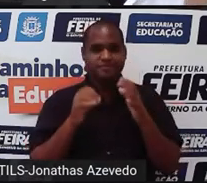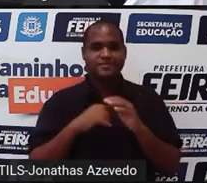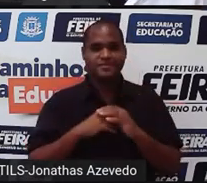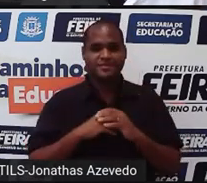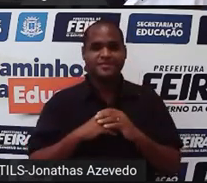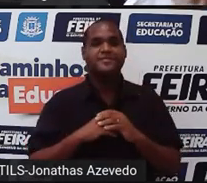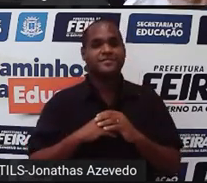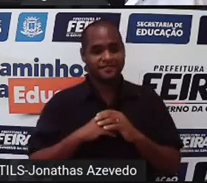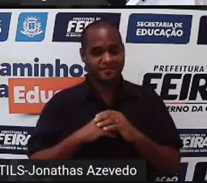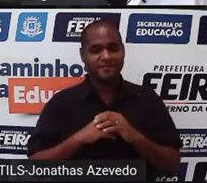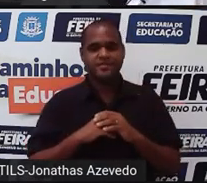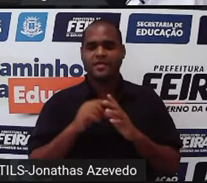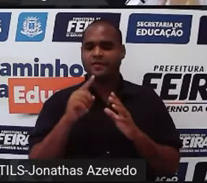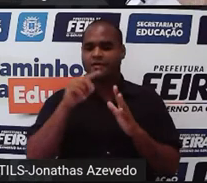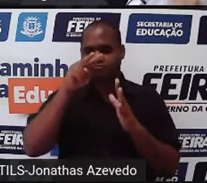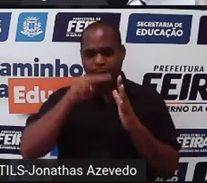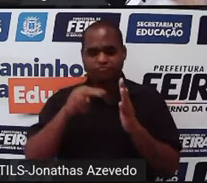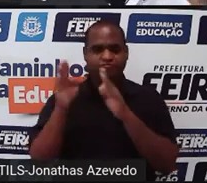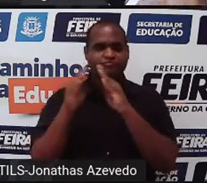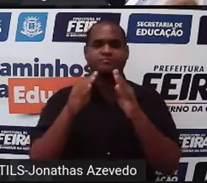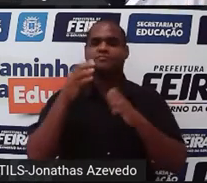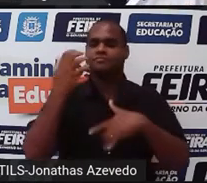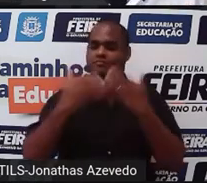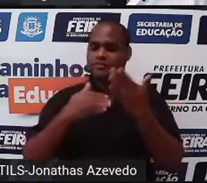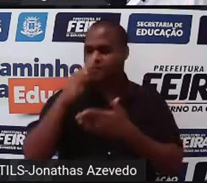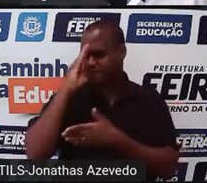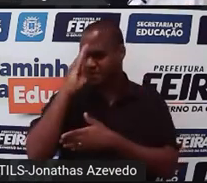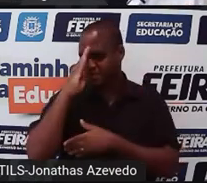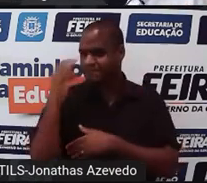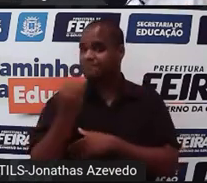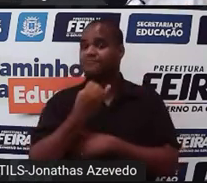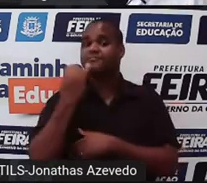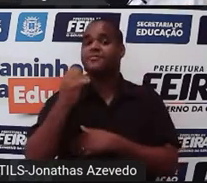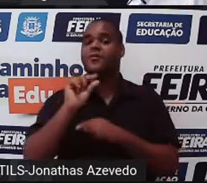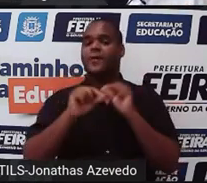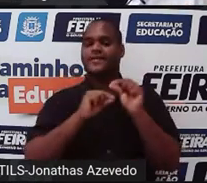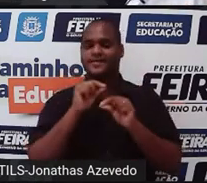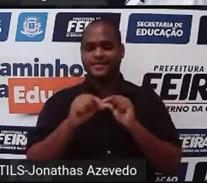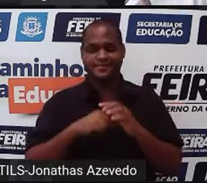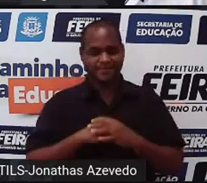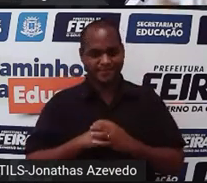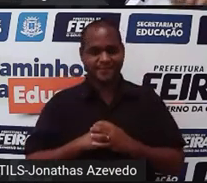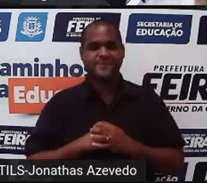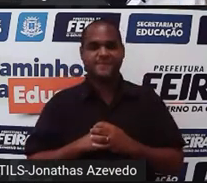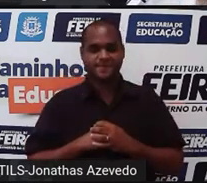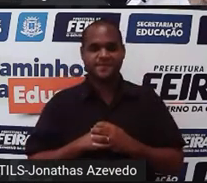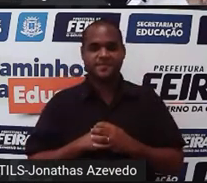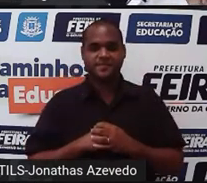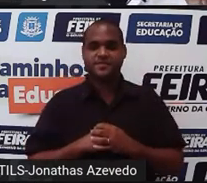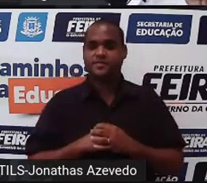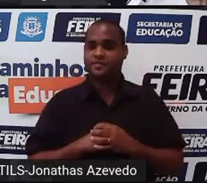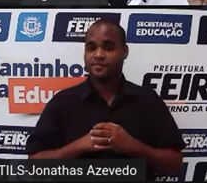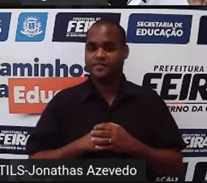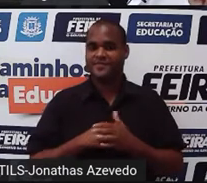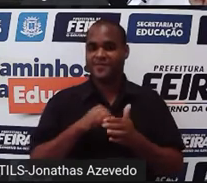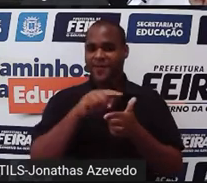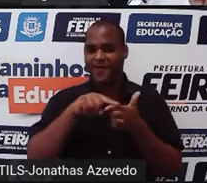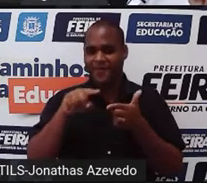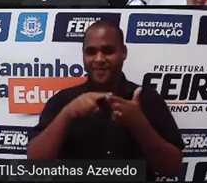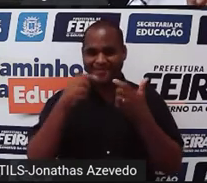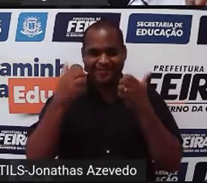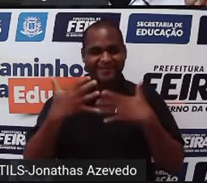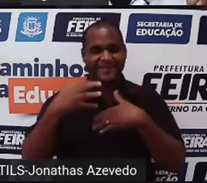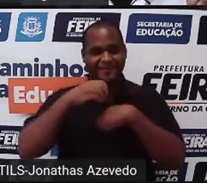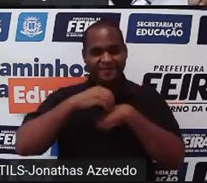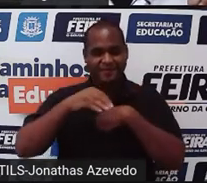e nessa leitura, você anota as principais informações do problema. Tá bom? Vamos fazer isso com o probleminha que a gente trouxe aqui para a